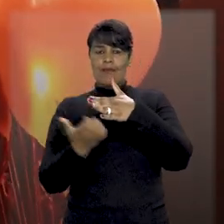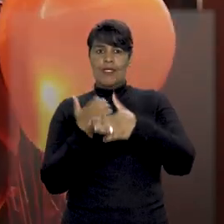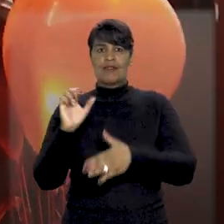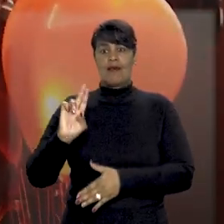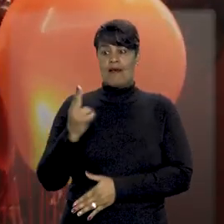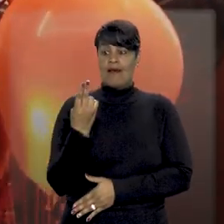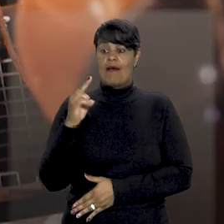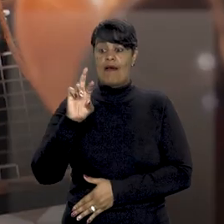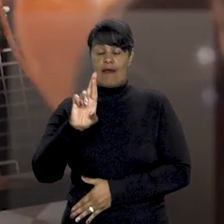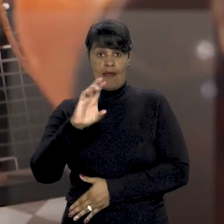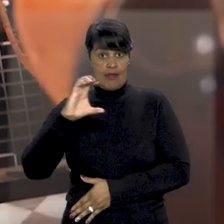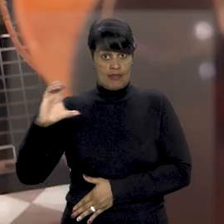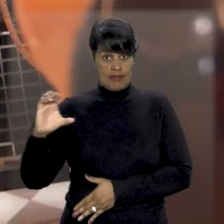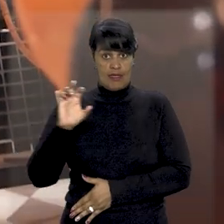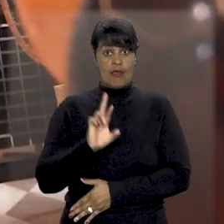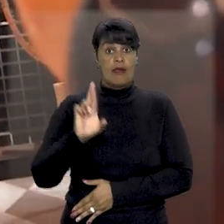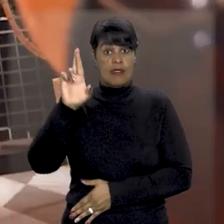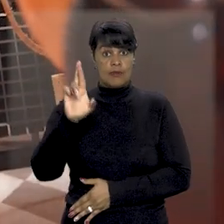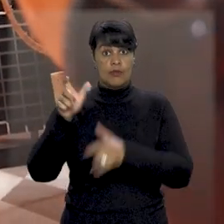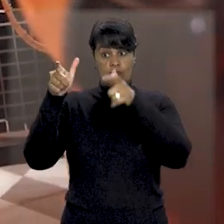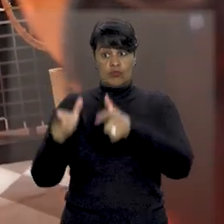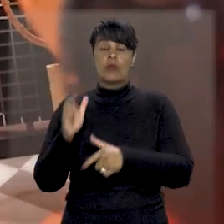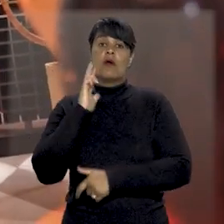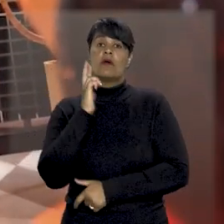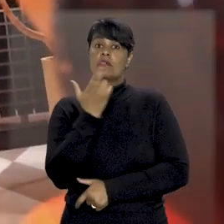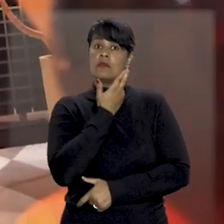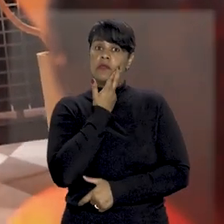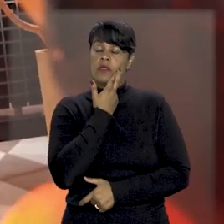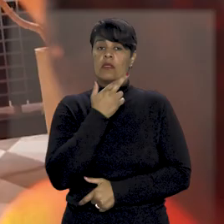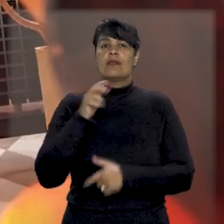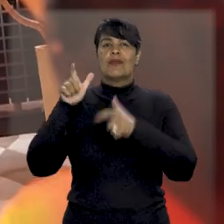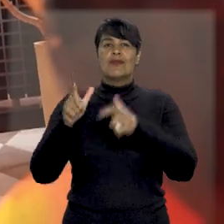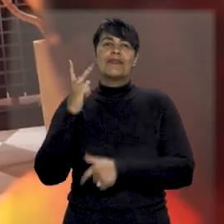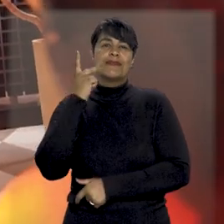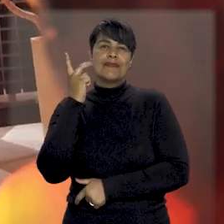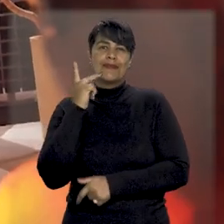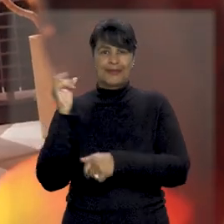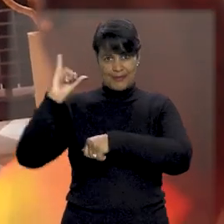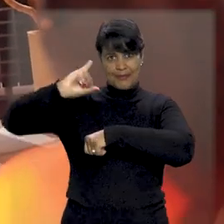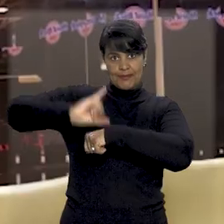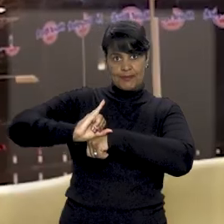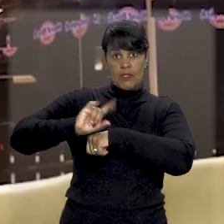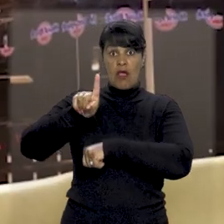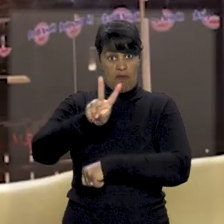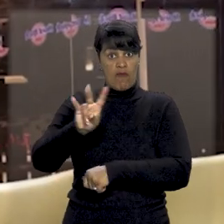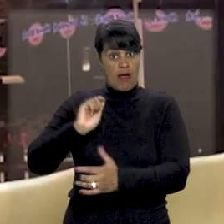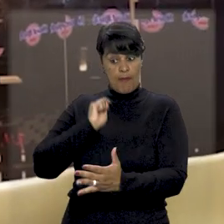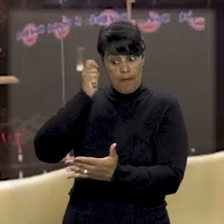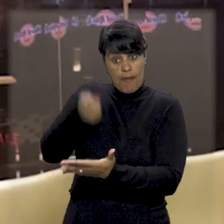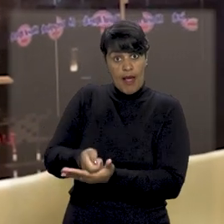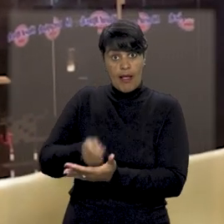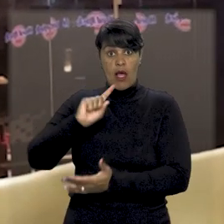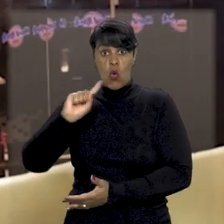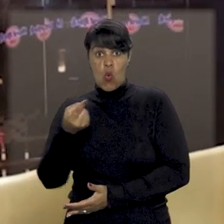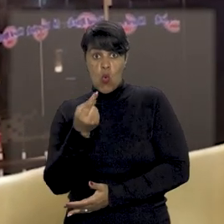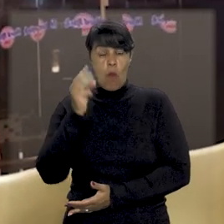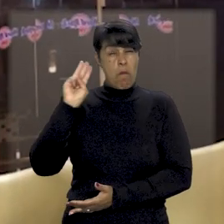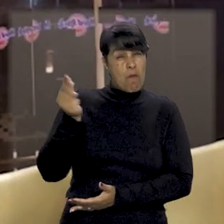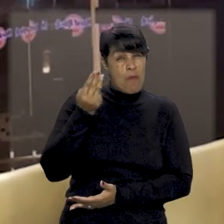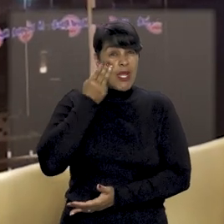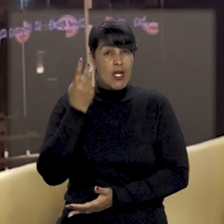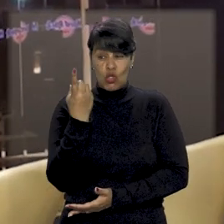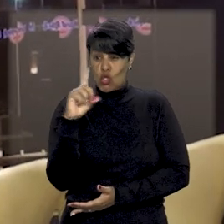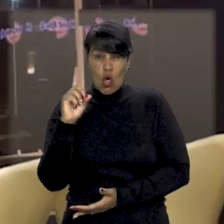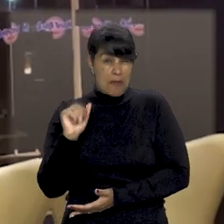pela operação do restaurante Hard Rock Café na capital cearense, ao pagamento de mais de US 1,4 milhão